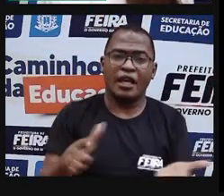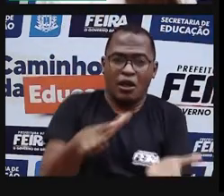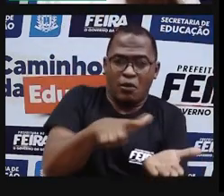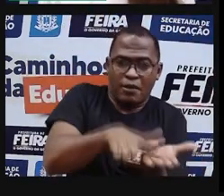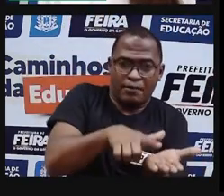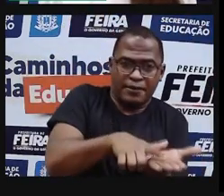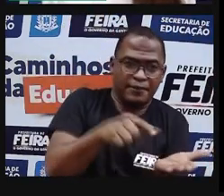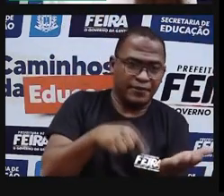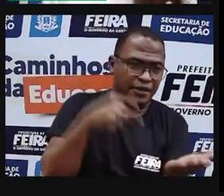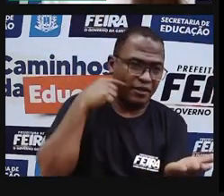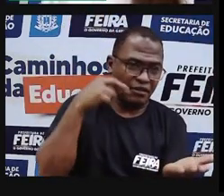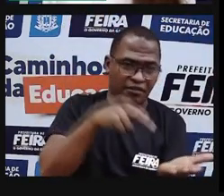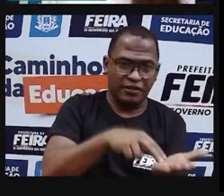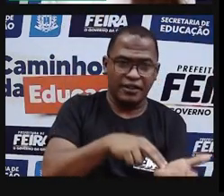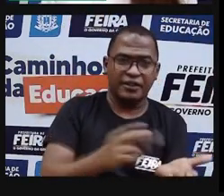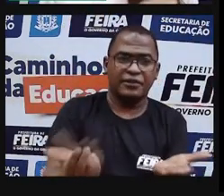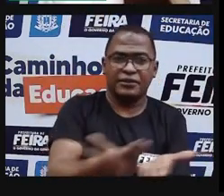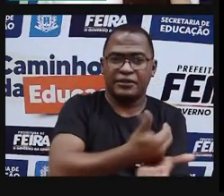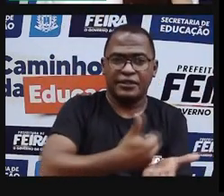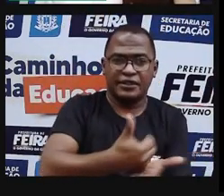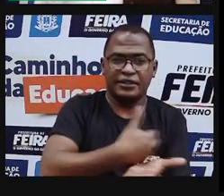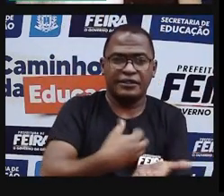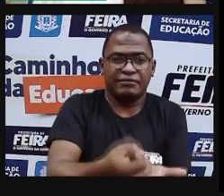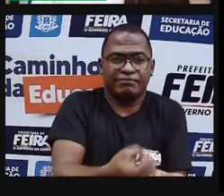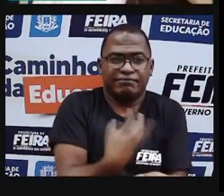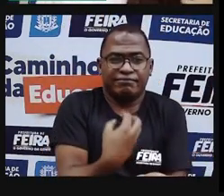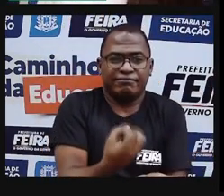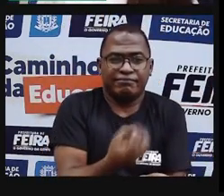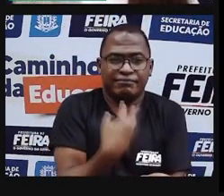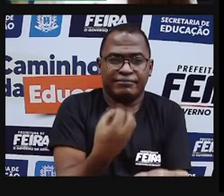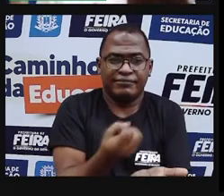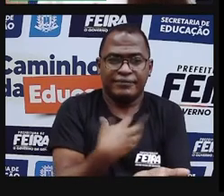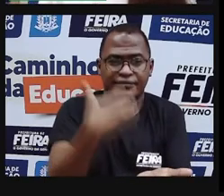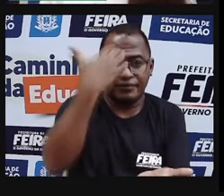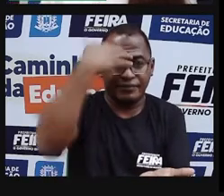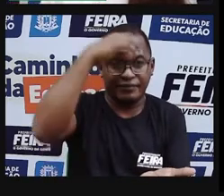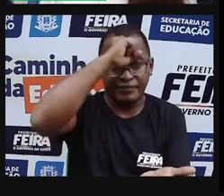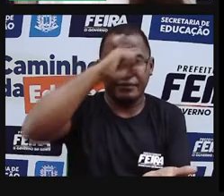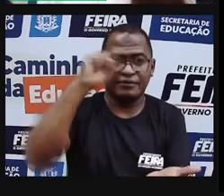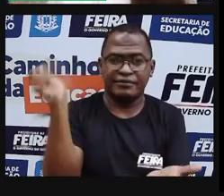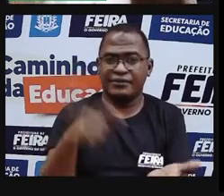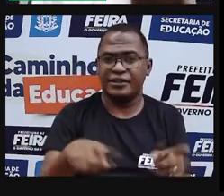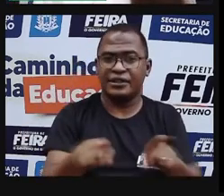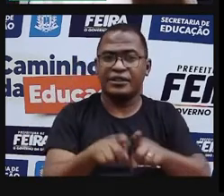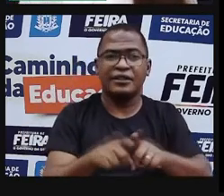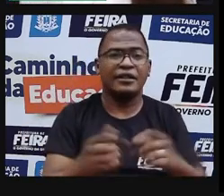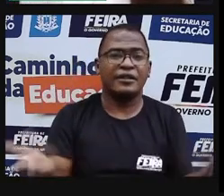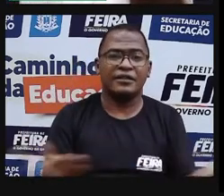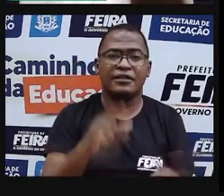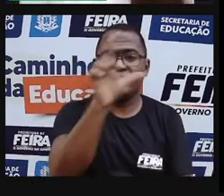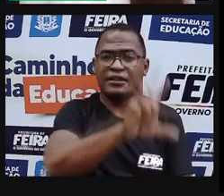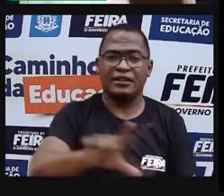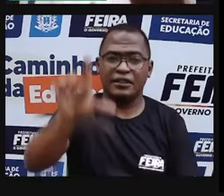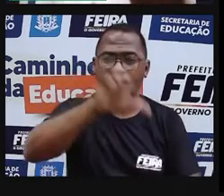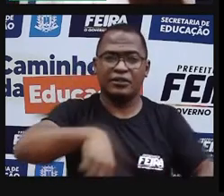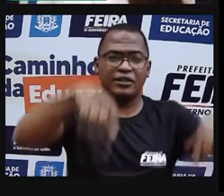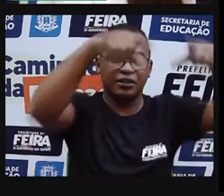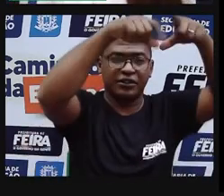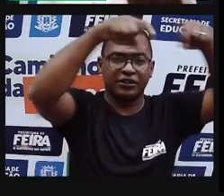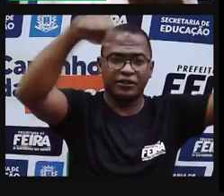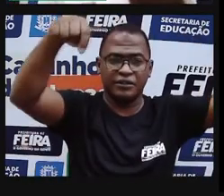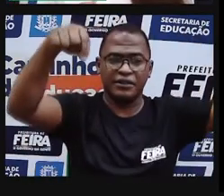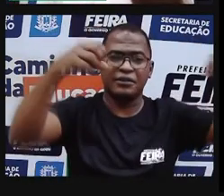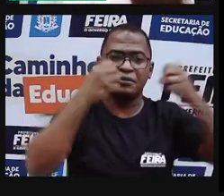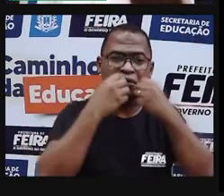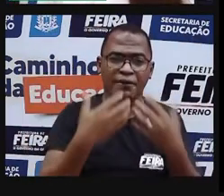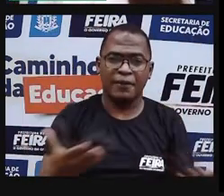Então, na verdade, são as ilustrações, né? Que compõem aí o nosso rico mundo da literatura de cordel. E